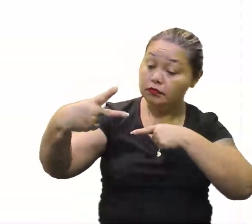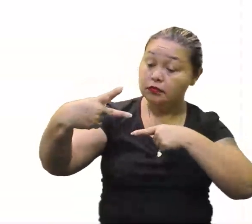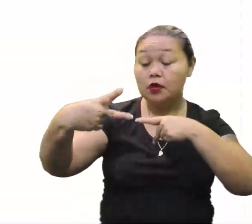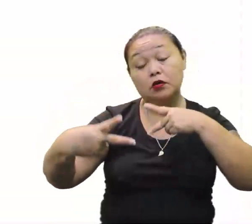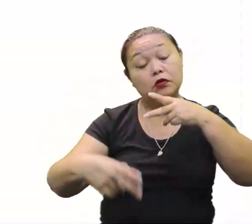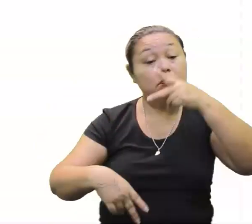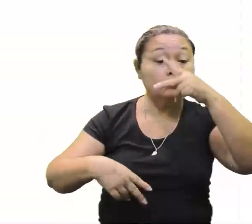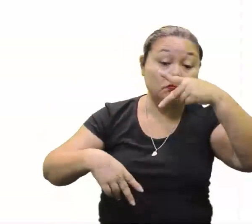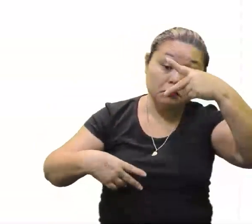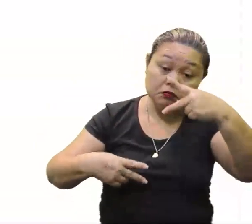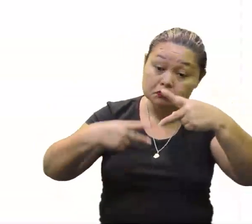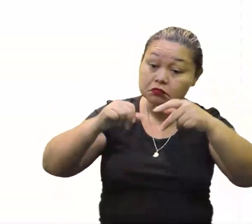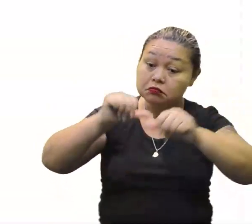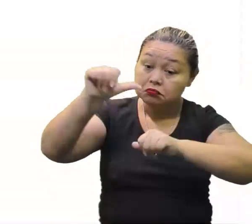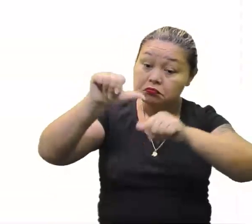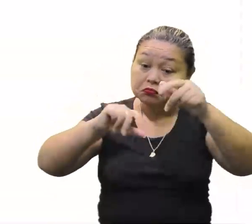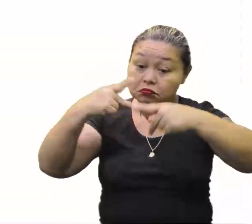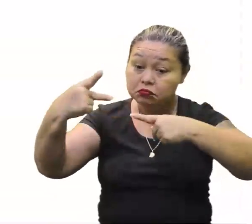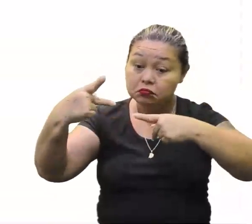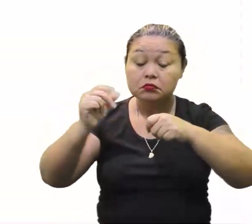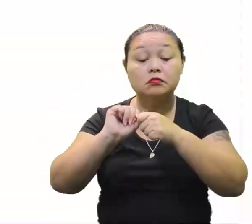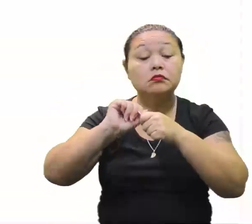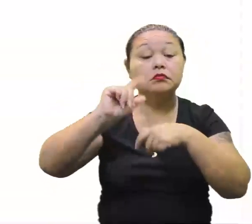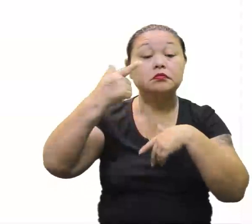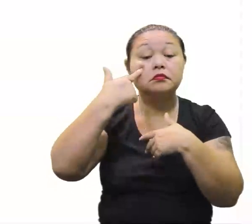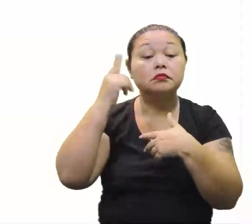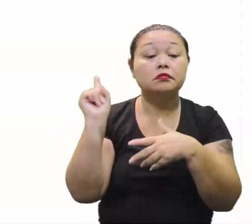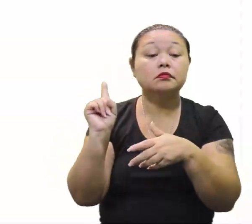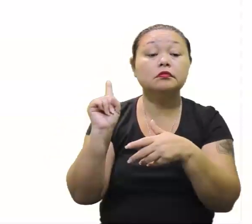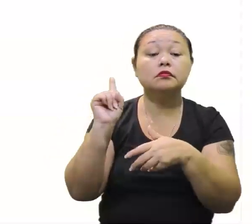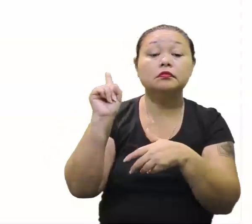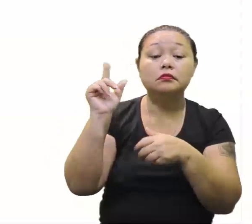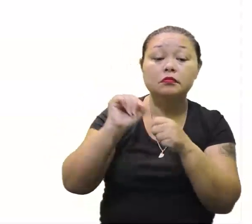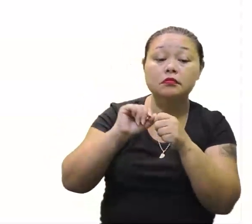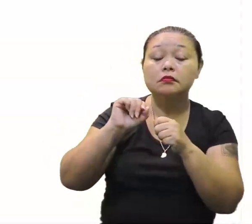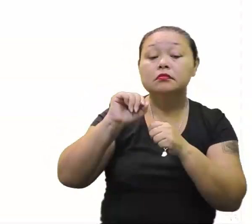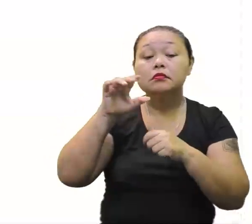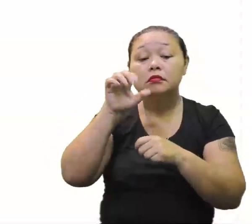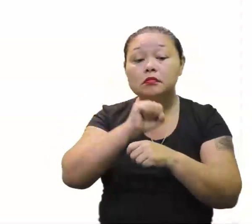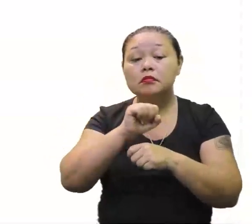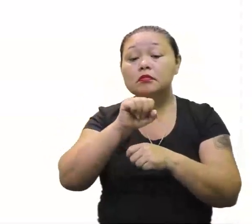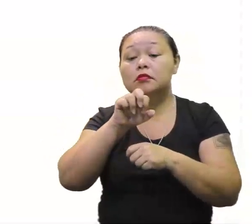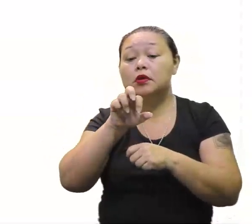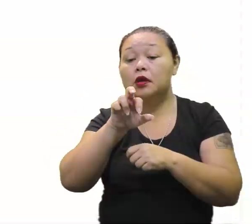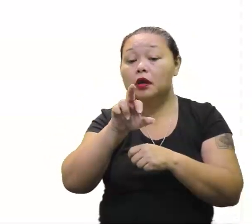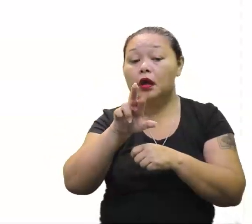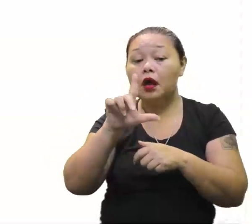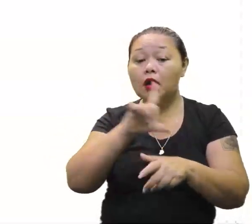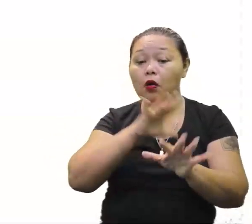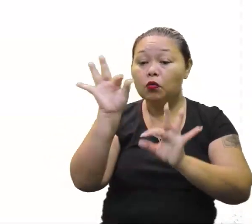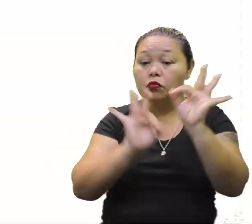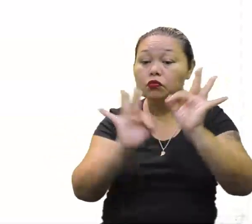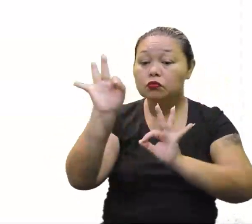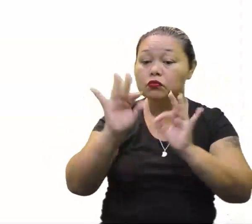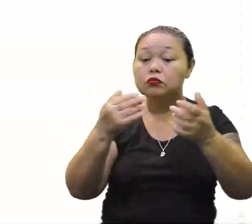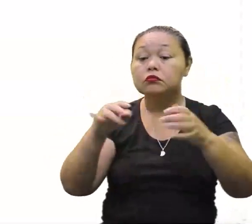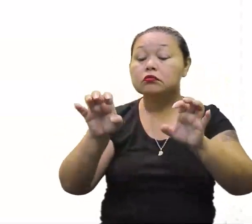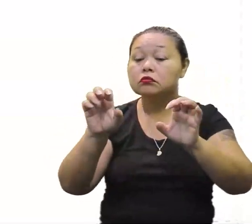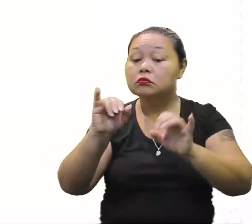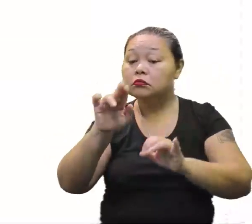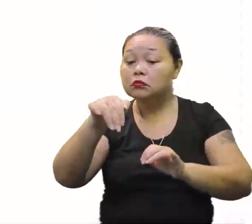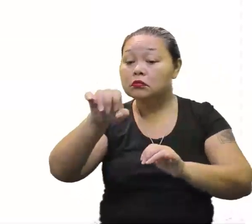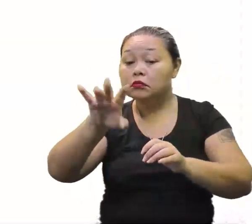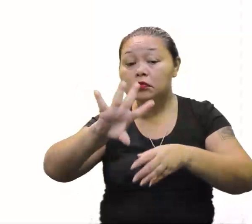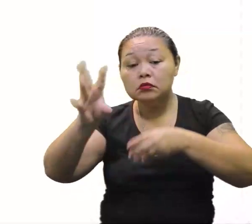né? Vai ter que inverter. Isso. Aí tem aqui, inequação no segundo grau, inequação racional e sistema de inequação. Um